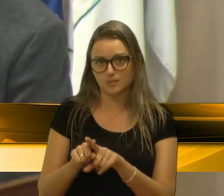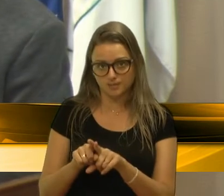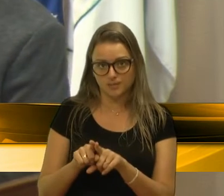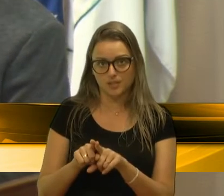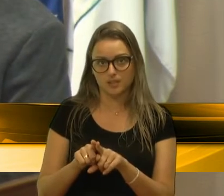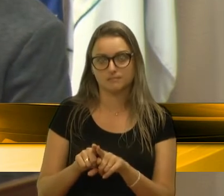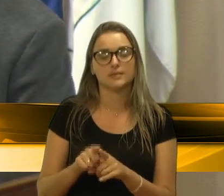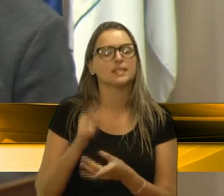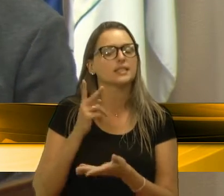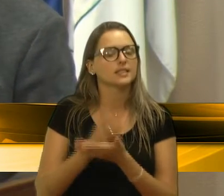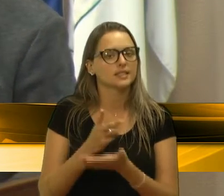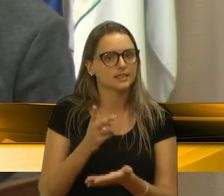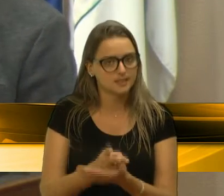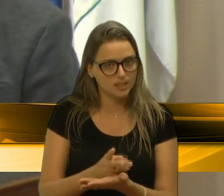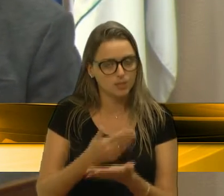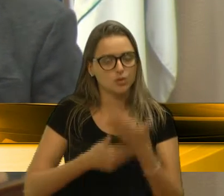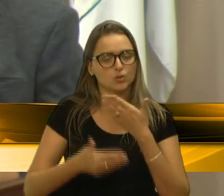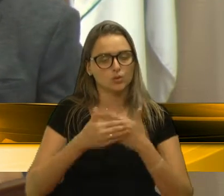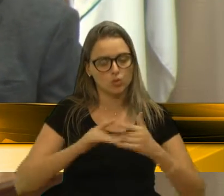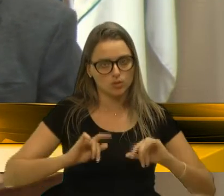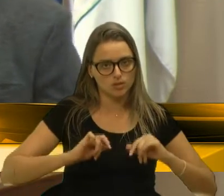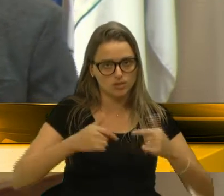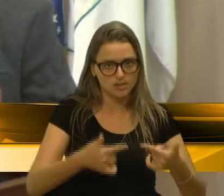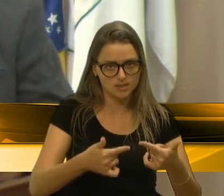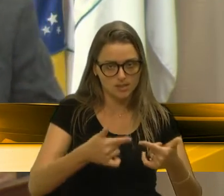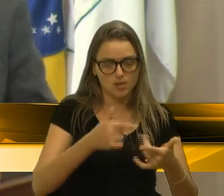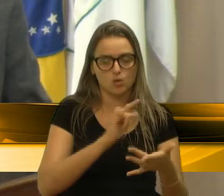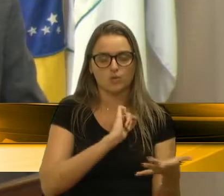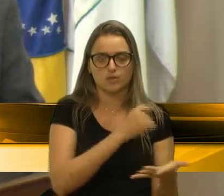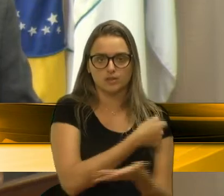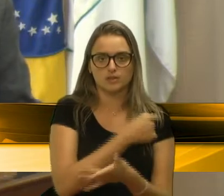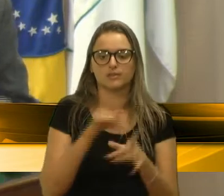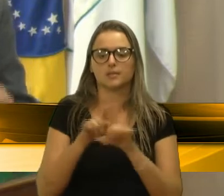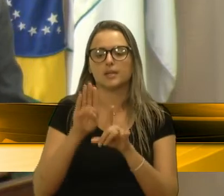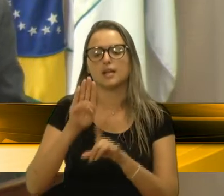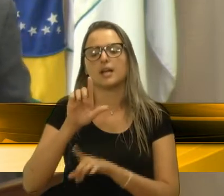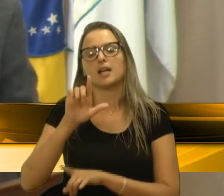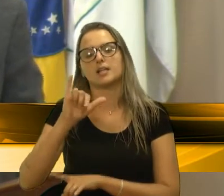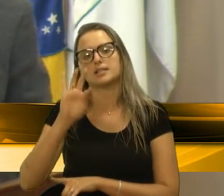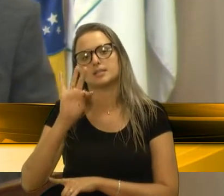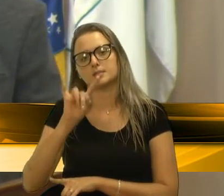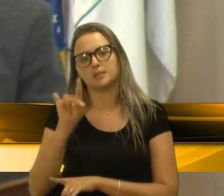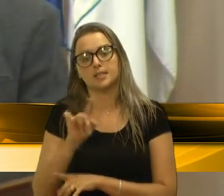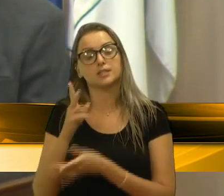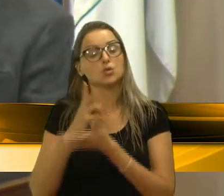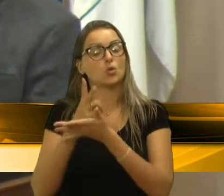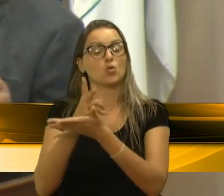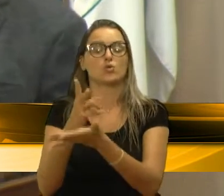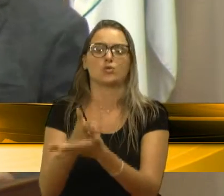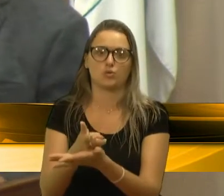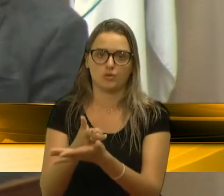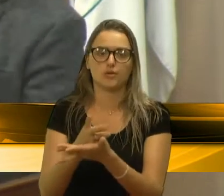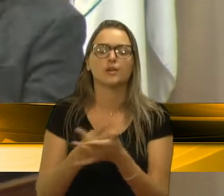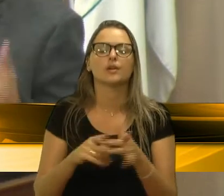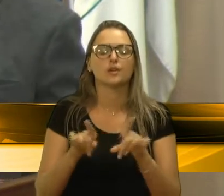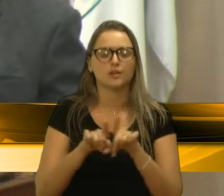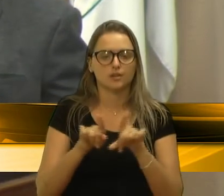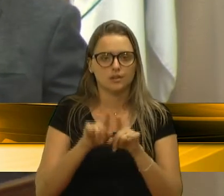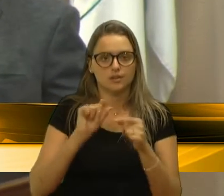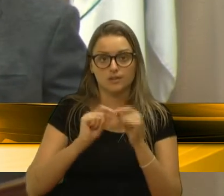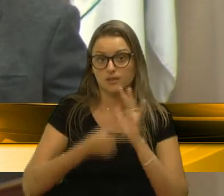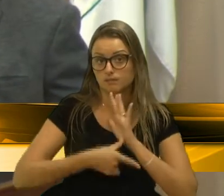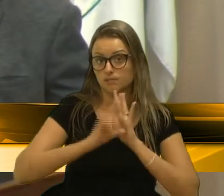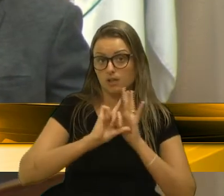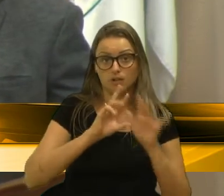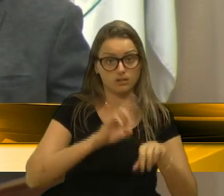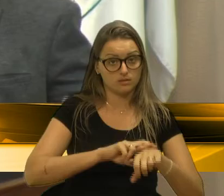solicitar que essas ações fiscalizatórias, essas ações do balada segura sejam ampliadas e que também sejam feitas antes da